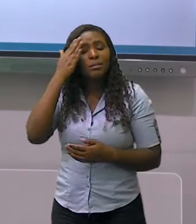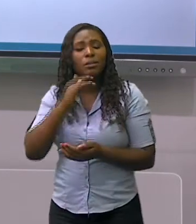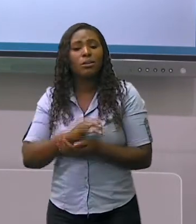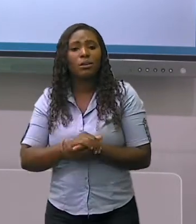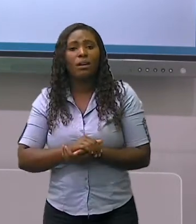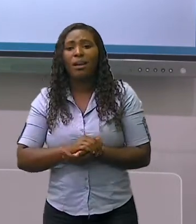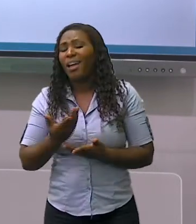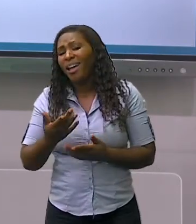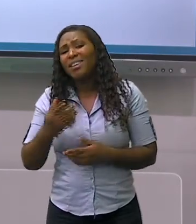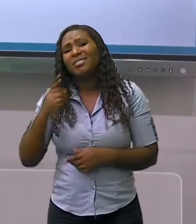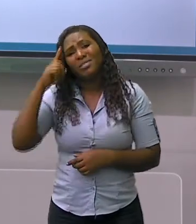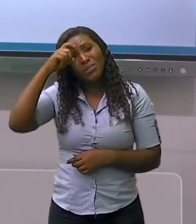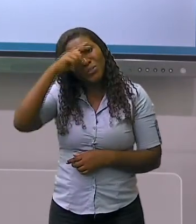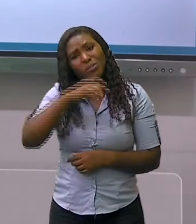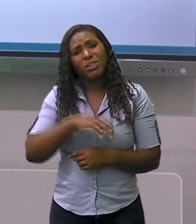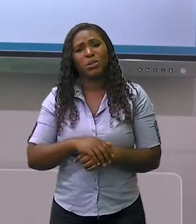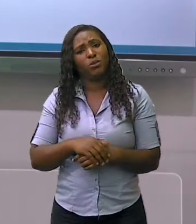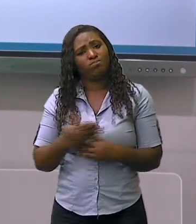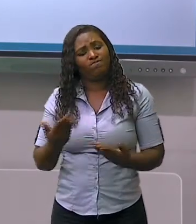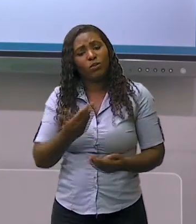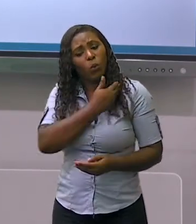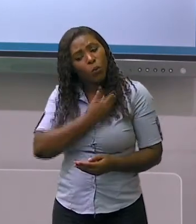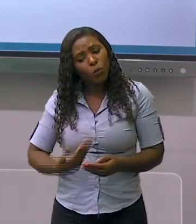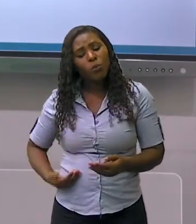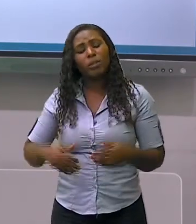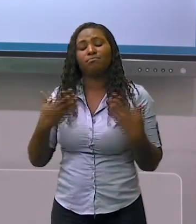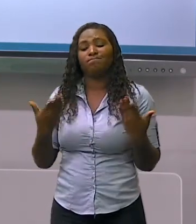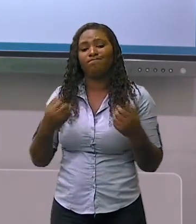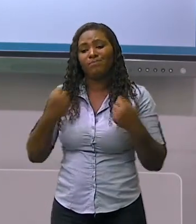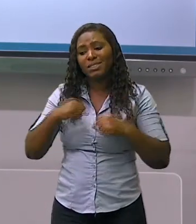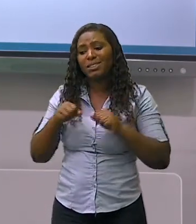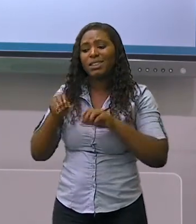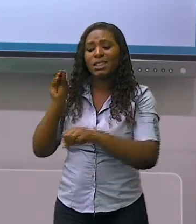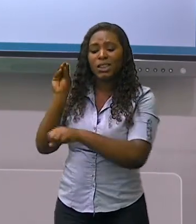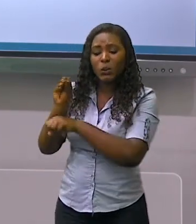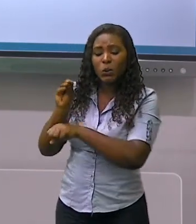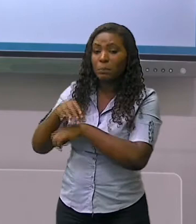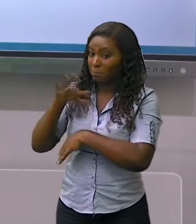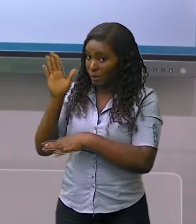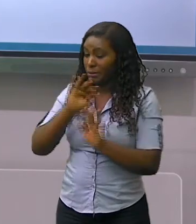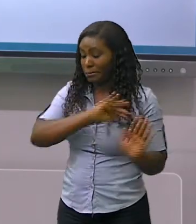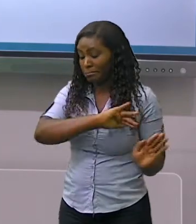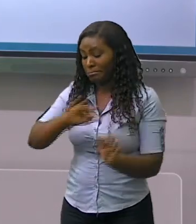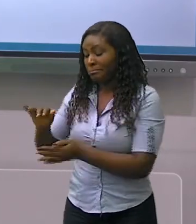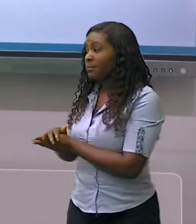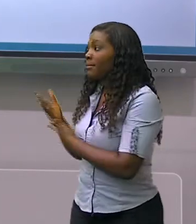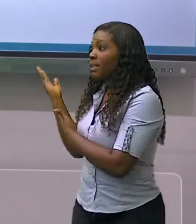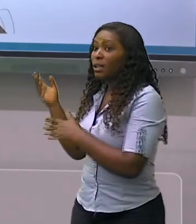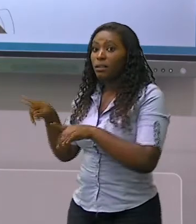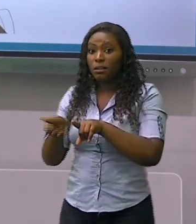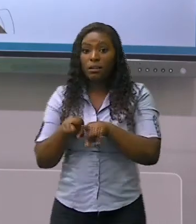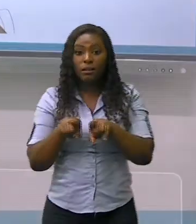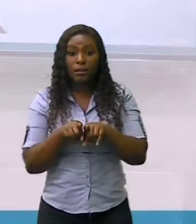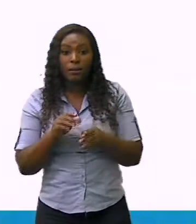o poder público. E, para finalizar os nossos grupos tradicionais, nós temos os